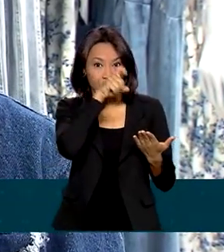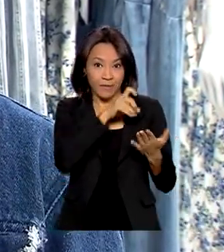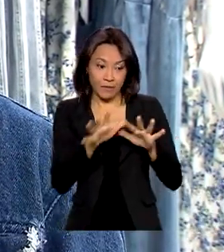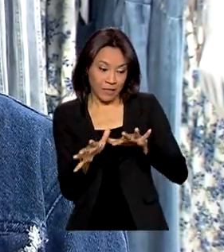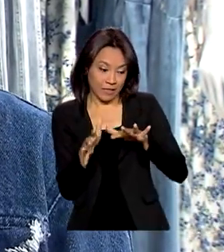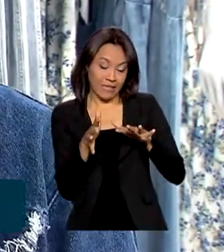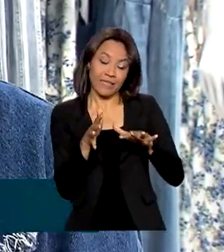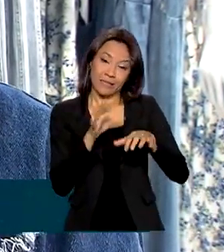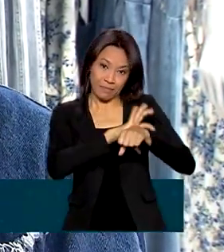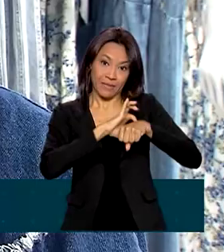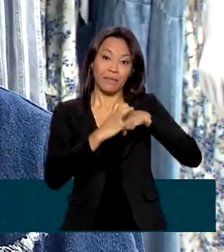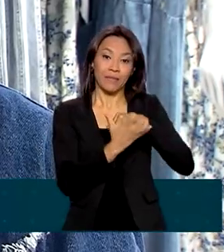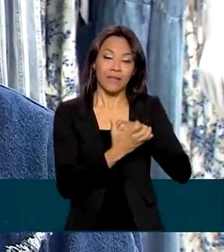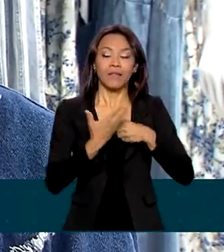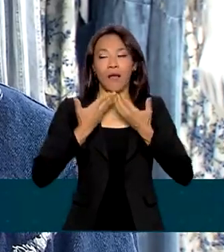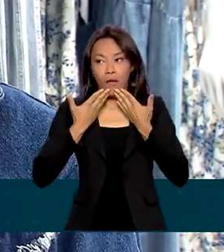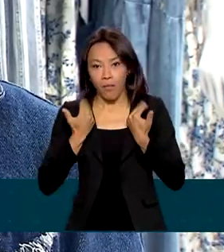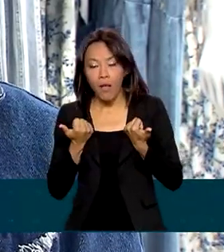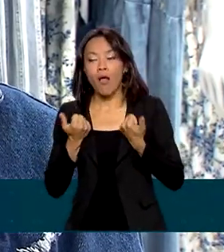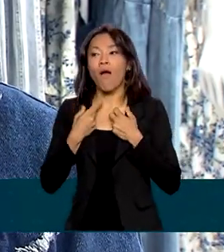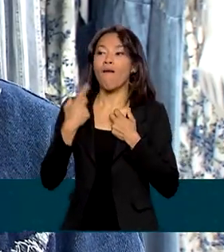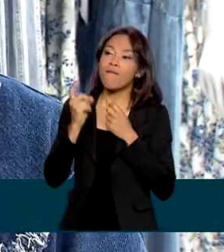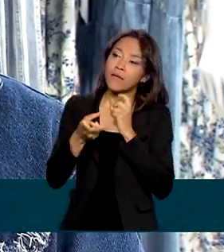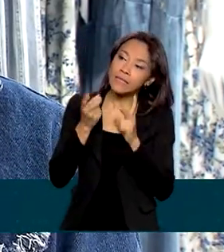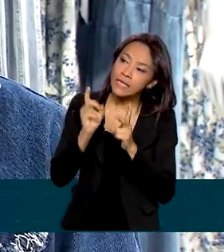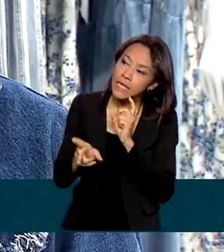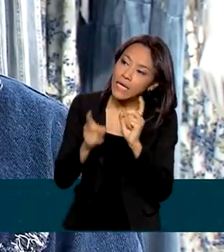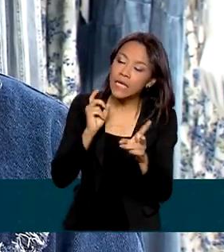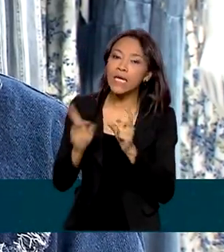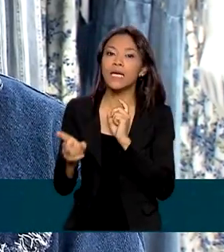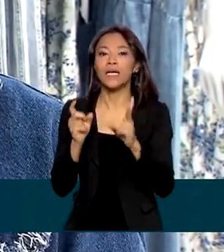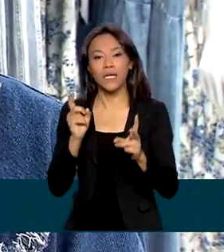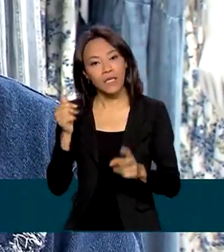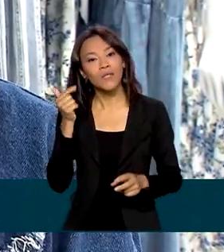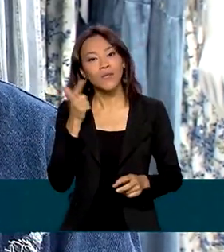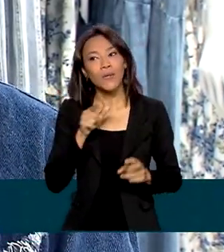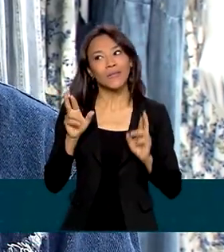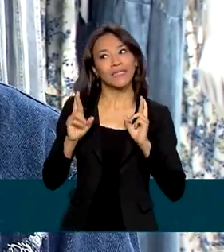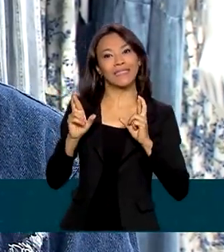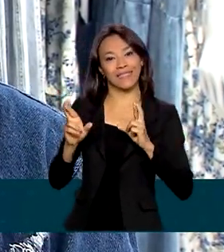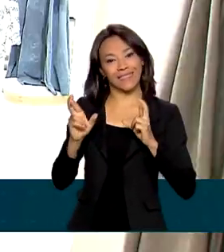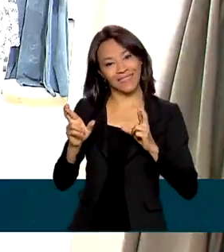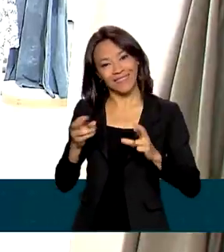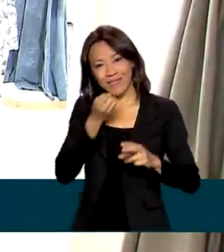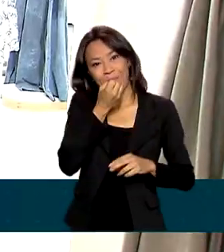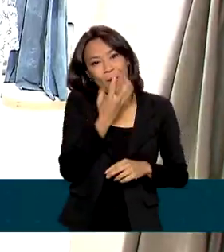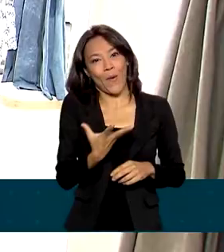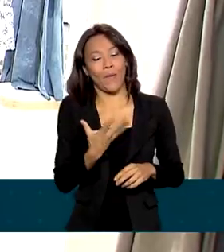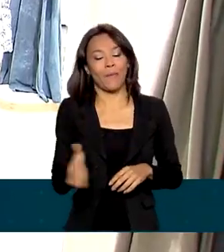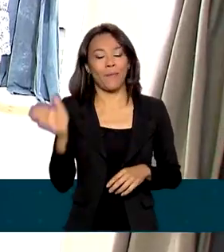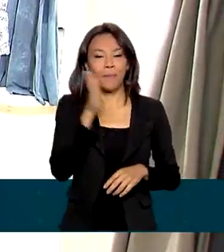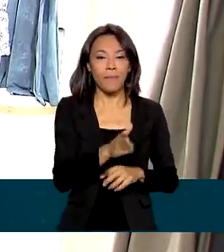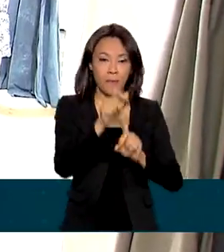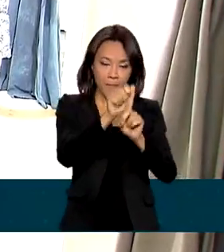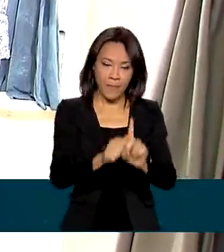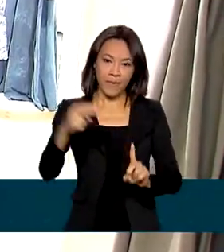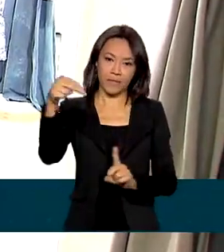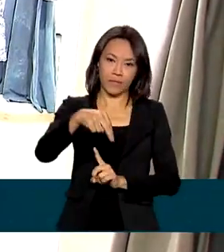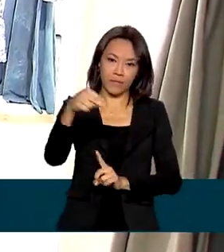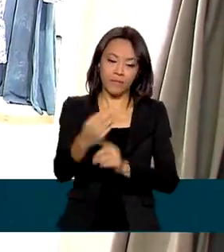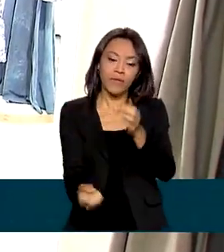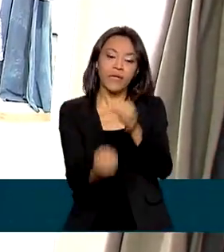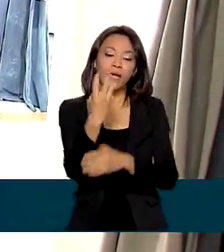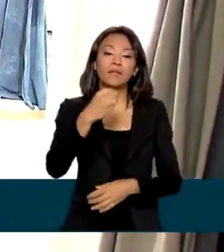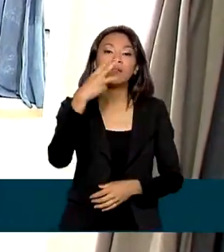sendo mais fácil vender. E aí eu estou com a expectativa muito boa. Em novembro, foram criados